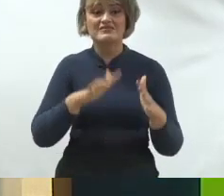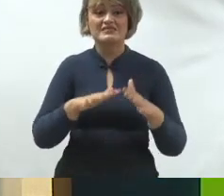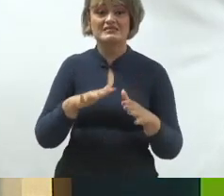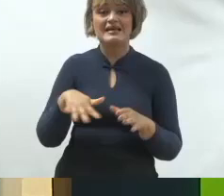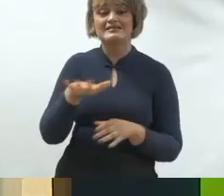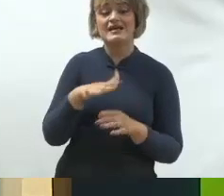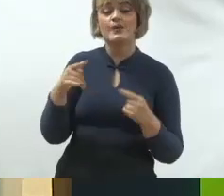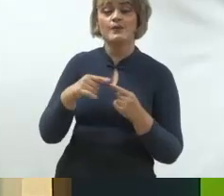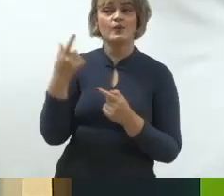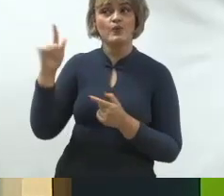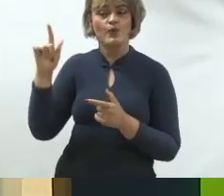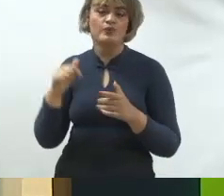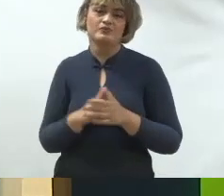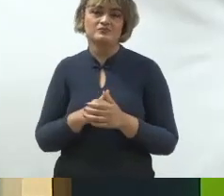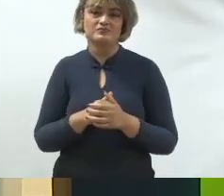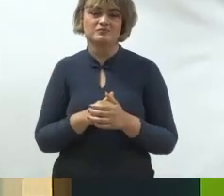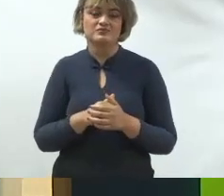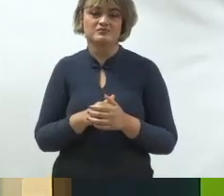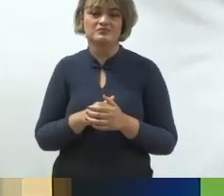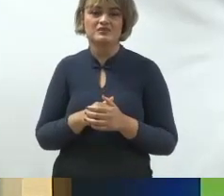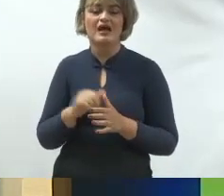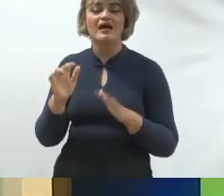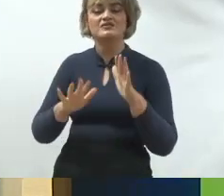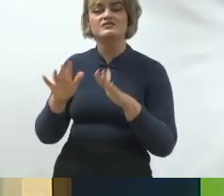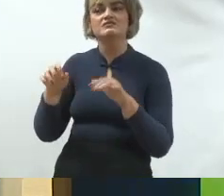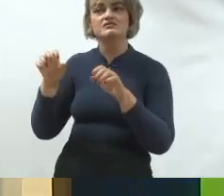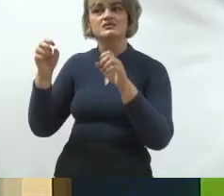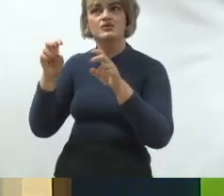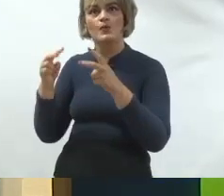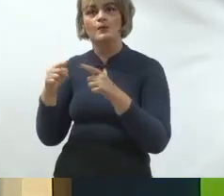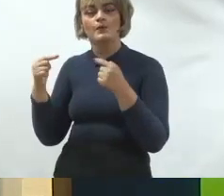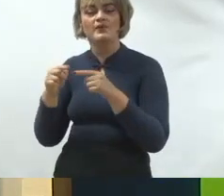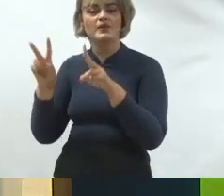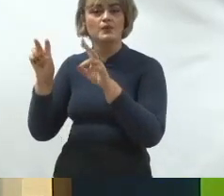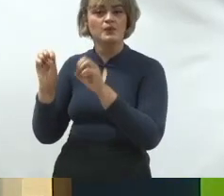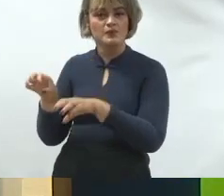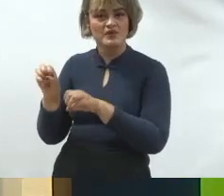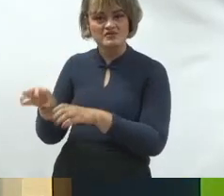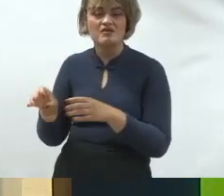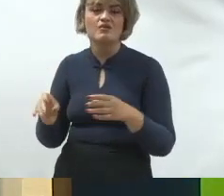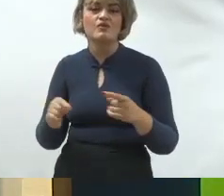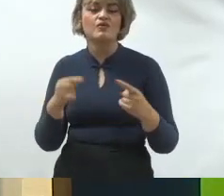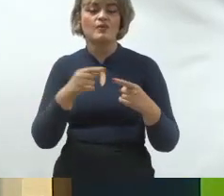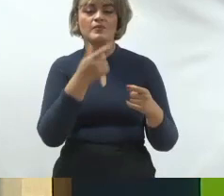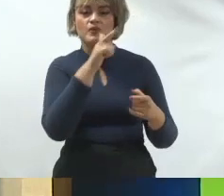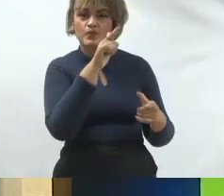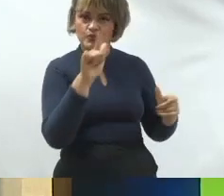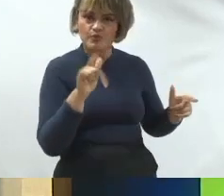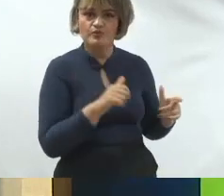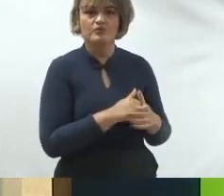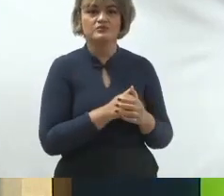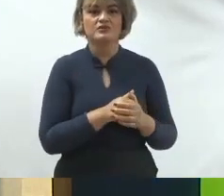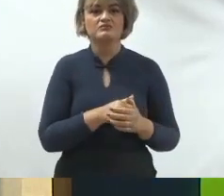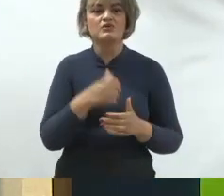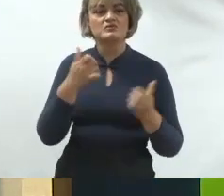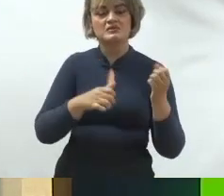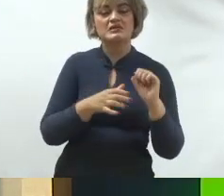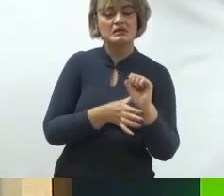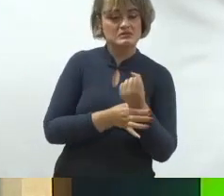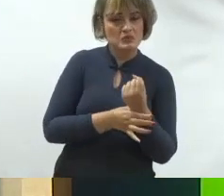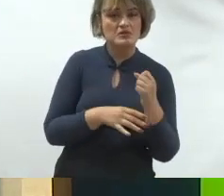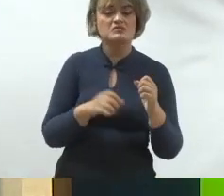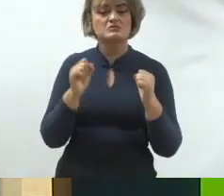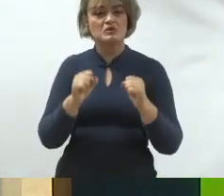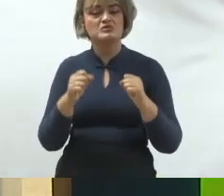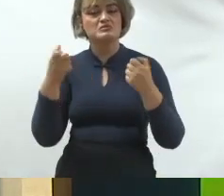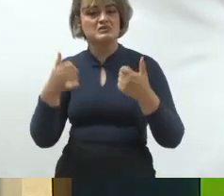plataformas. vai falar da questão de educação, vamos colocar um candidato que seja de educação. Pode falar de segurança? Pode, pode falar